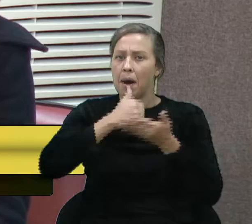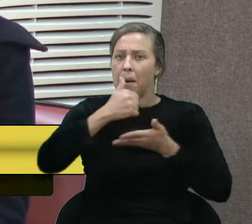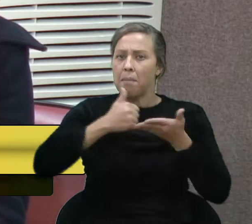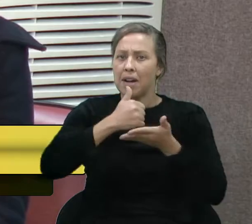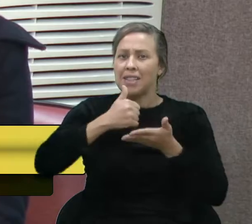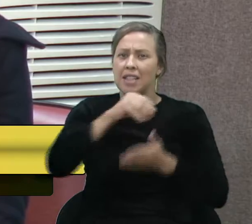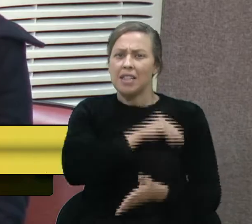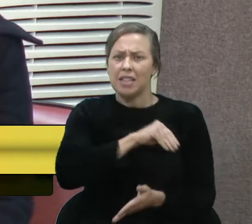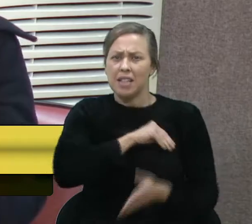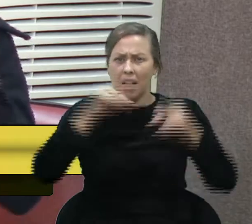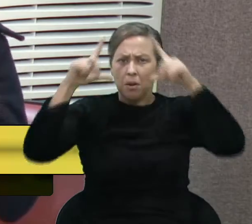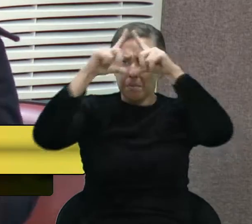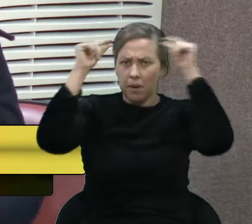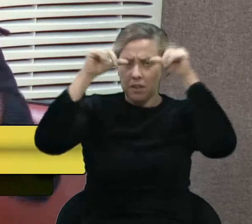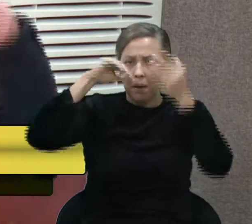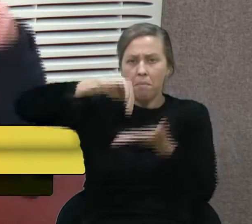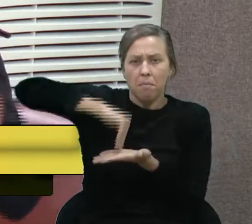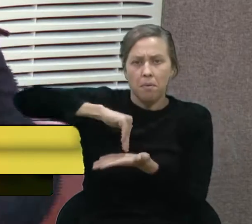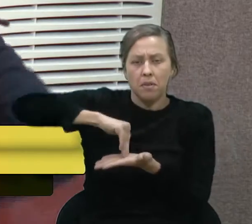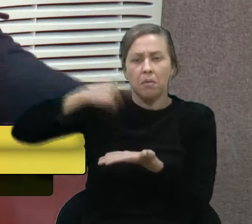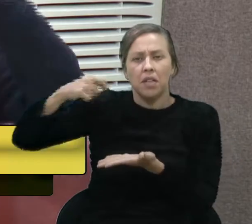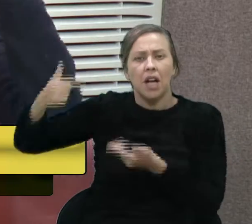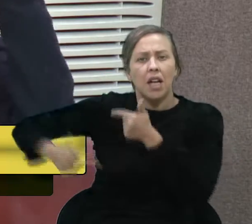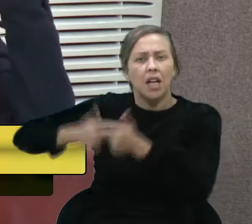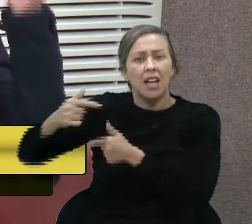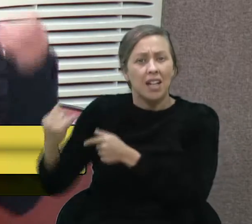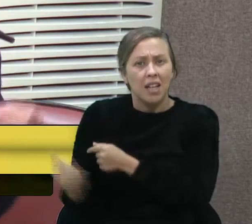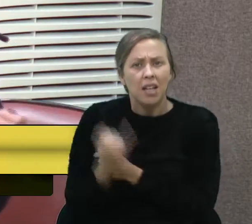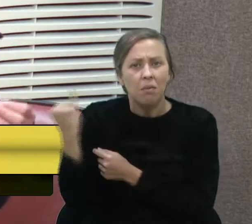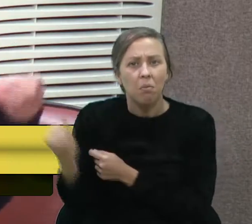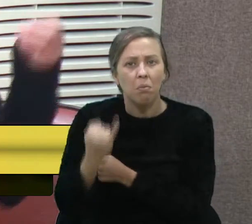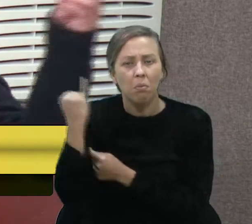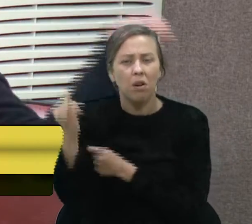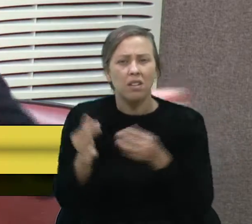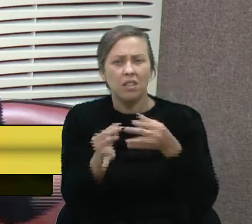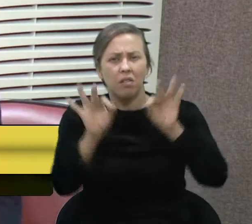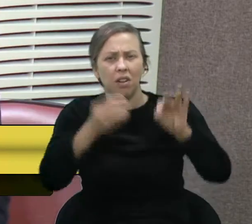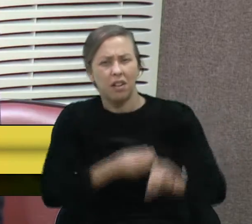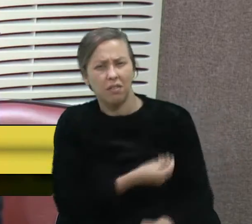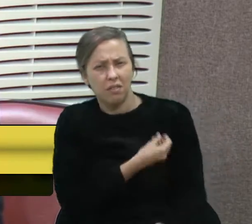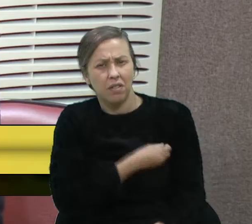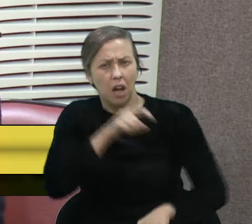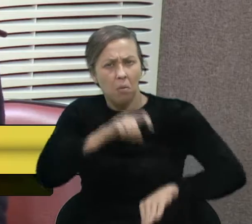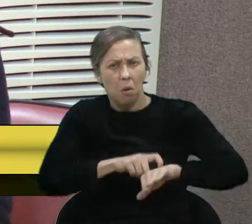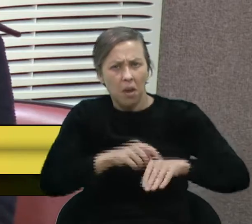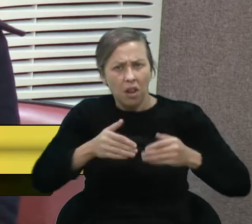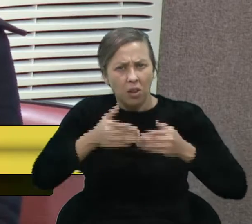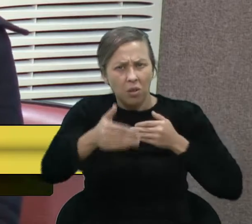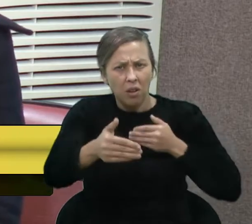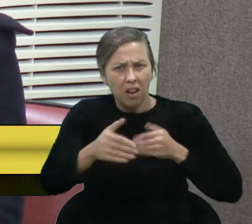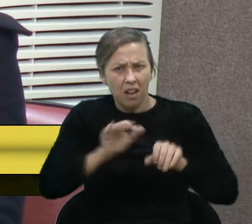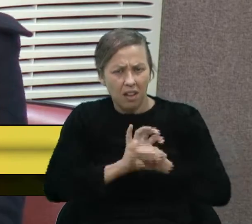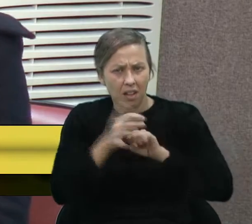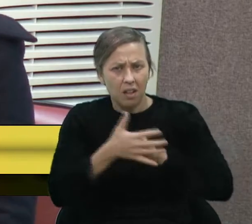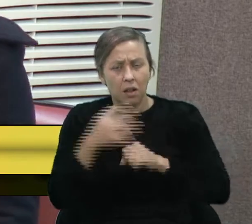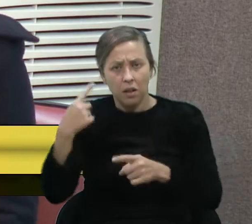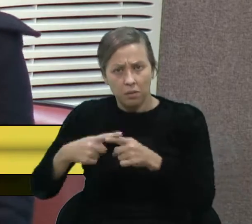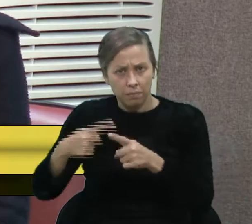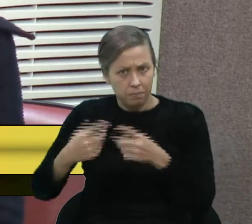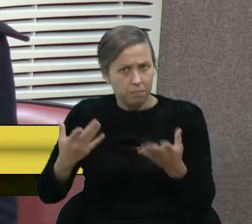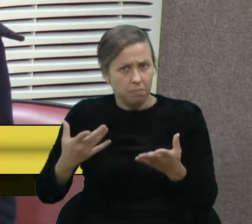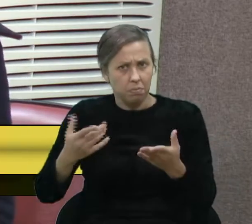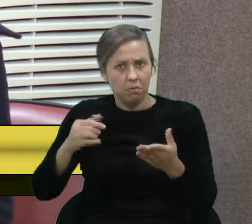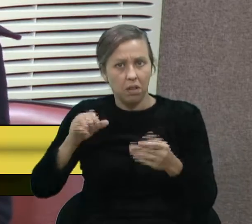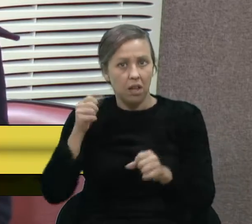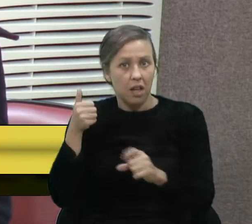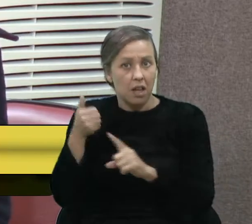enfermeiras, que estão prestando um trabalho importantíssimo nesse período. Por quê? Por causa do momento e do